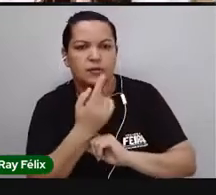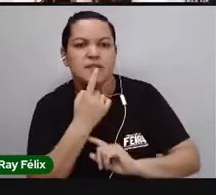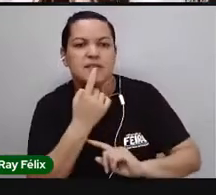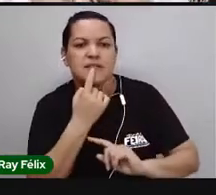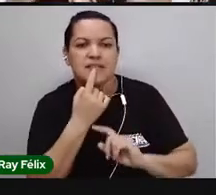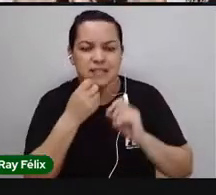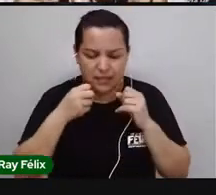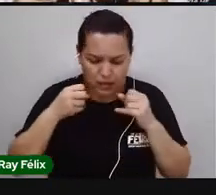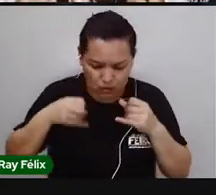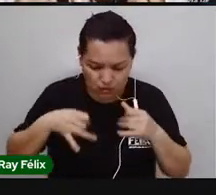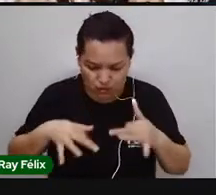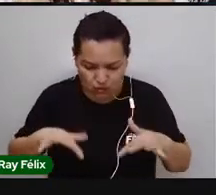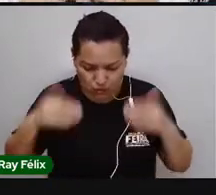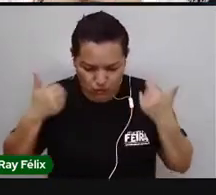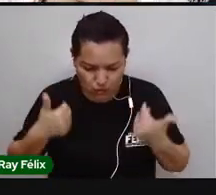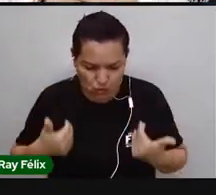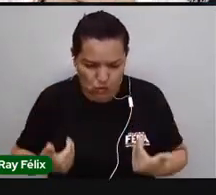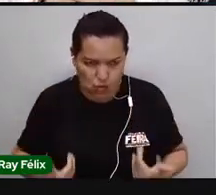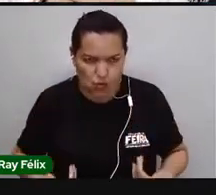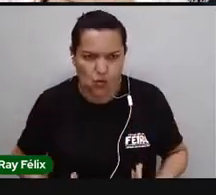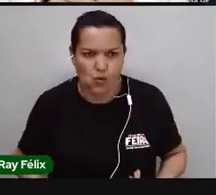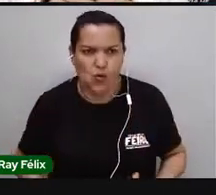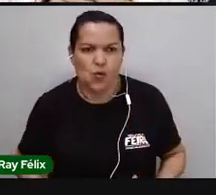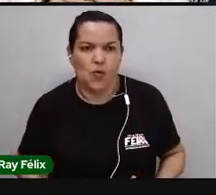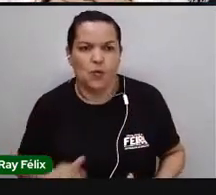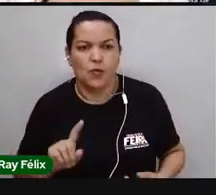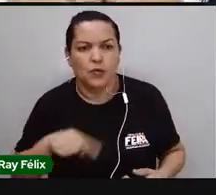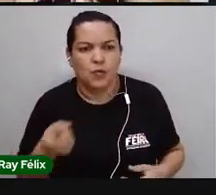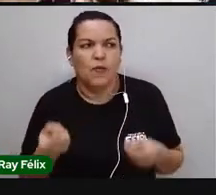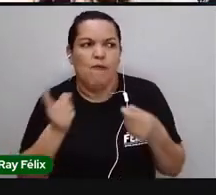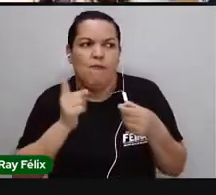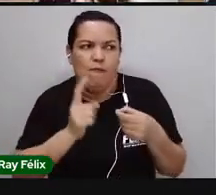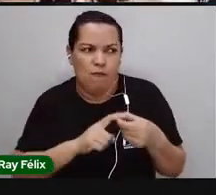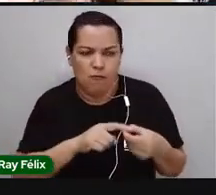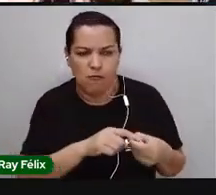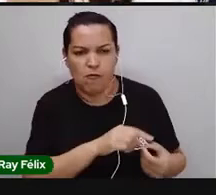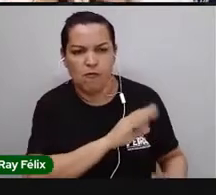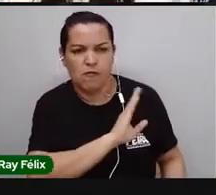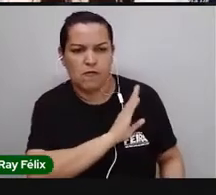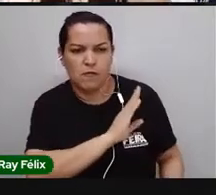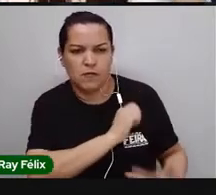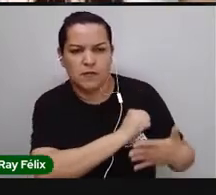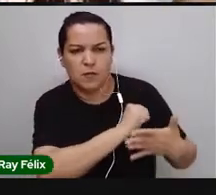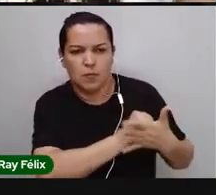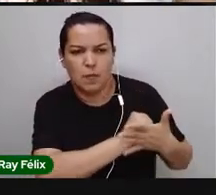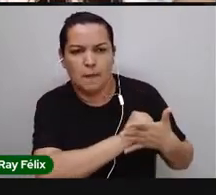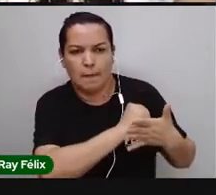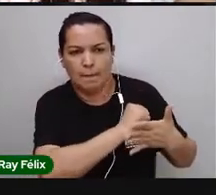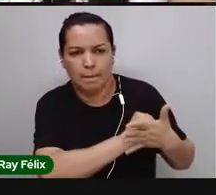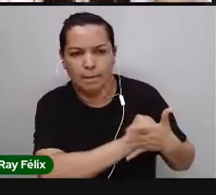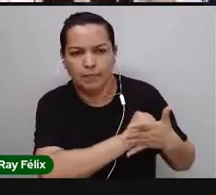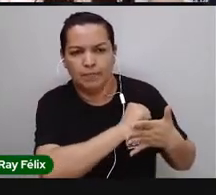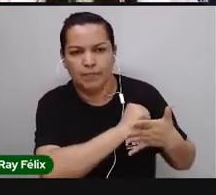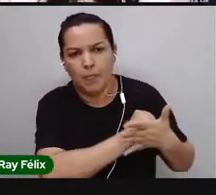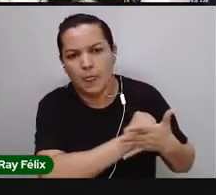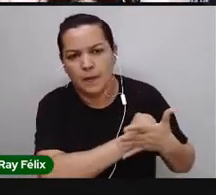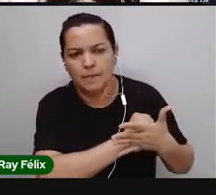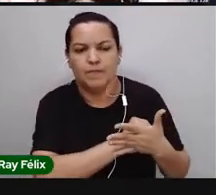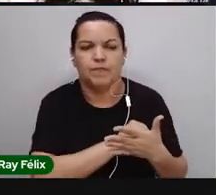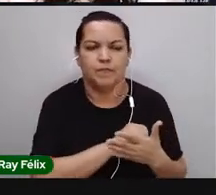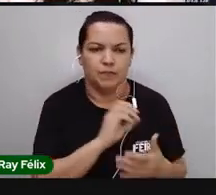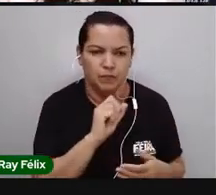alcance todas as partes do nosso corpo e volte pro coração de novo. Pra, mais uma vez, ele ser bombeado. Tá bom?